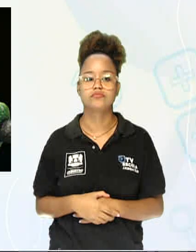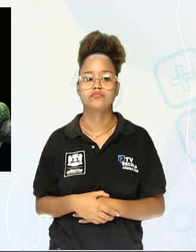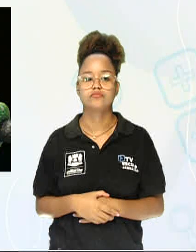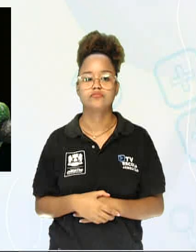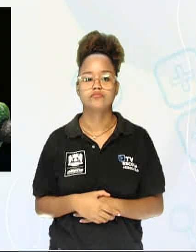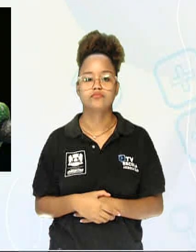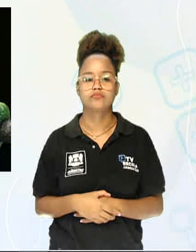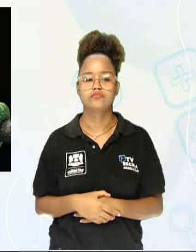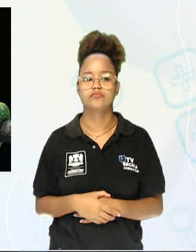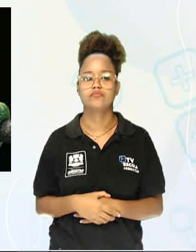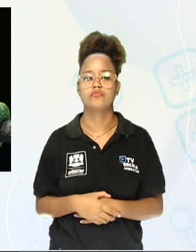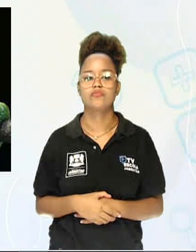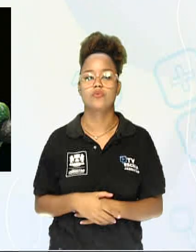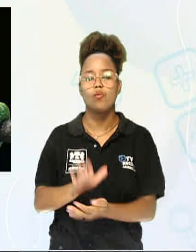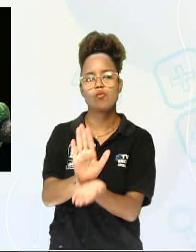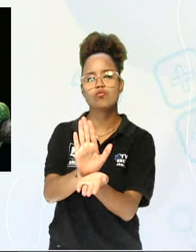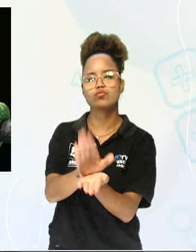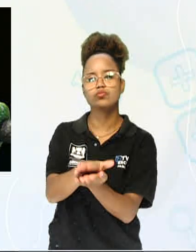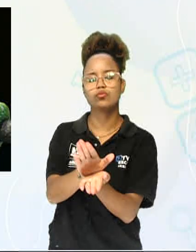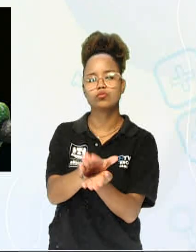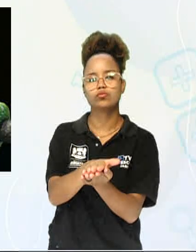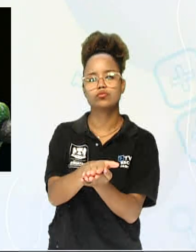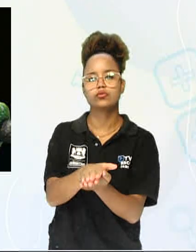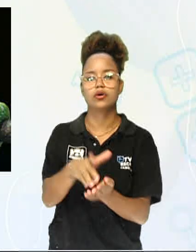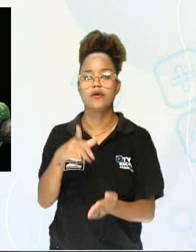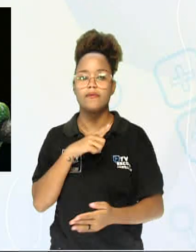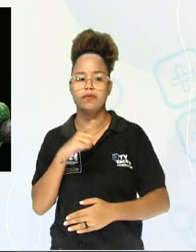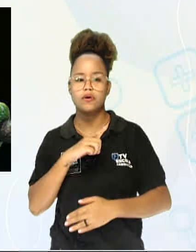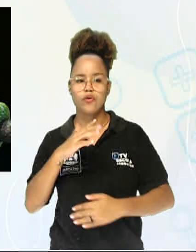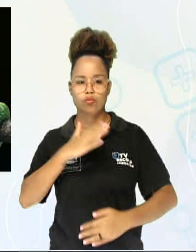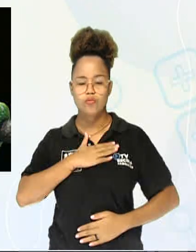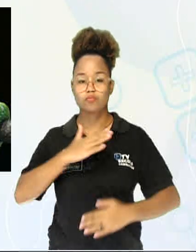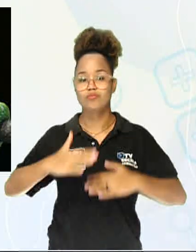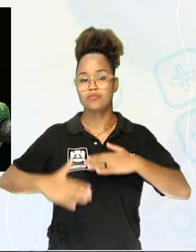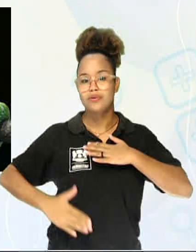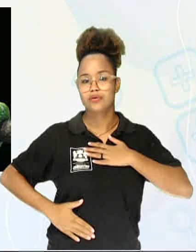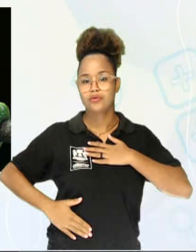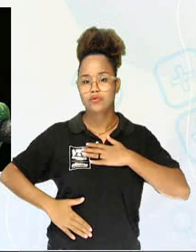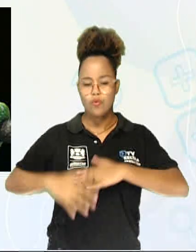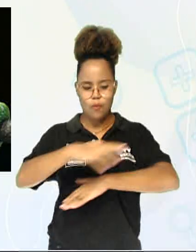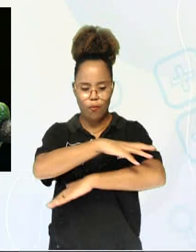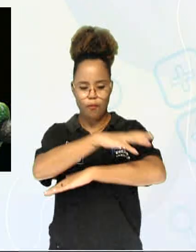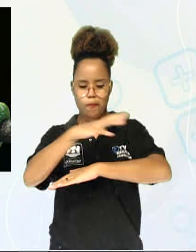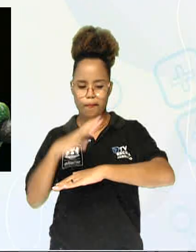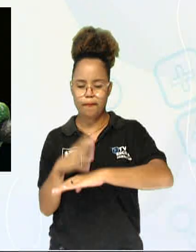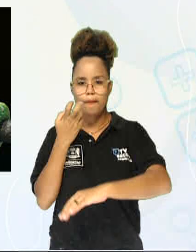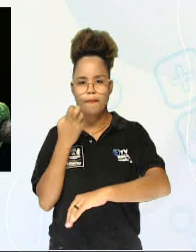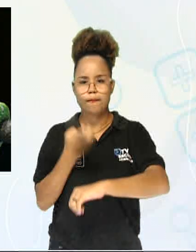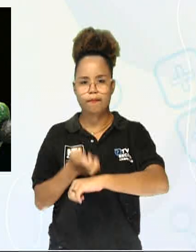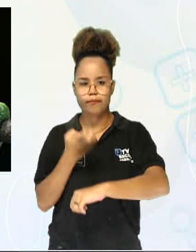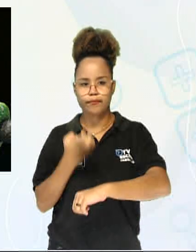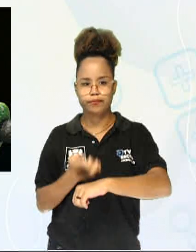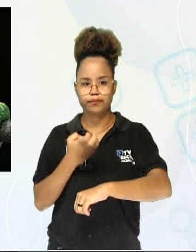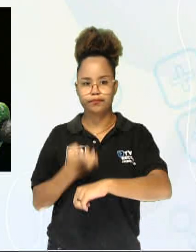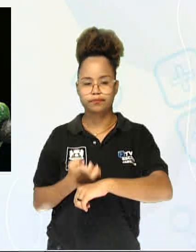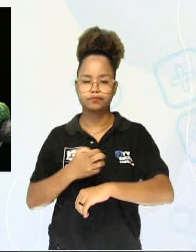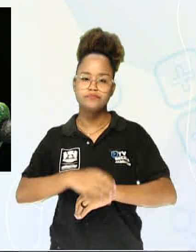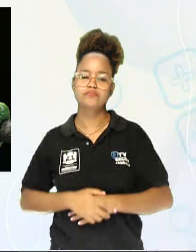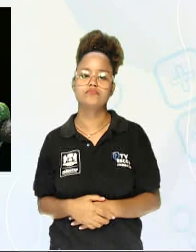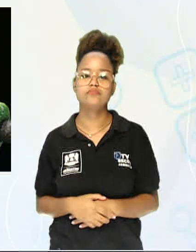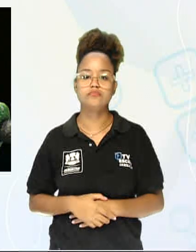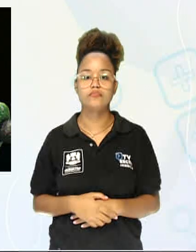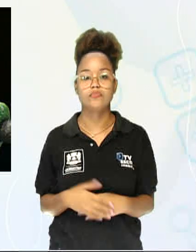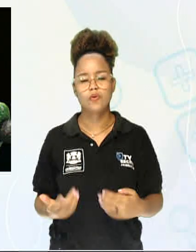Os jacarés, eles têm o seu corpo coberto por placas duras. Já